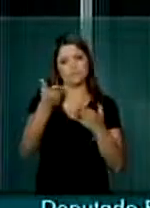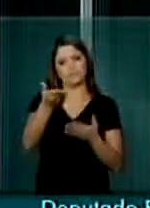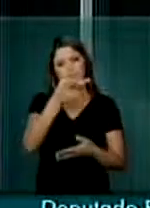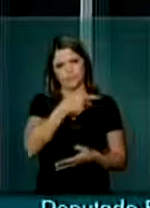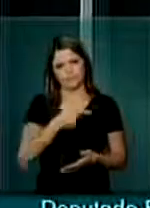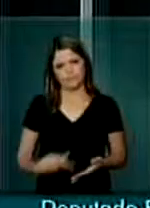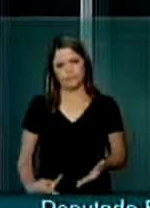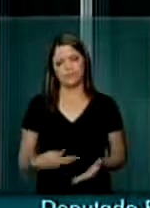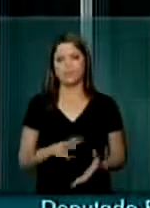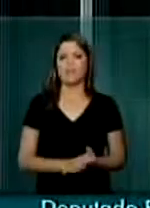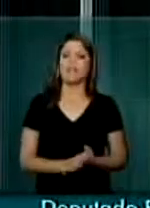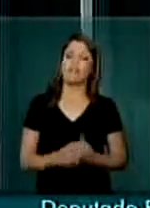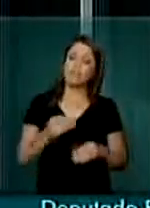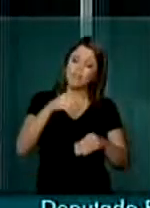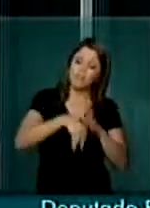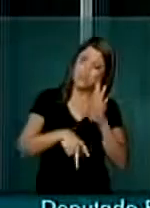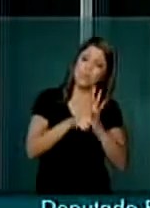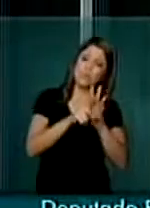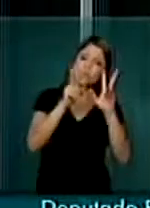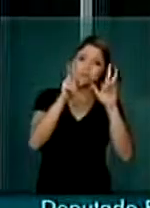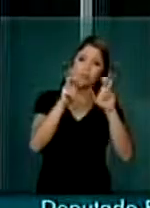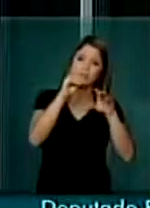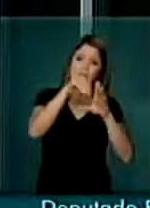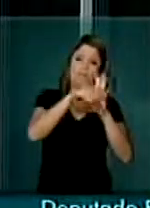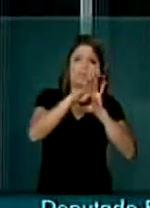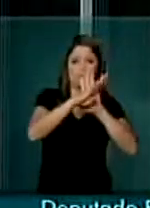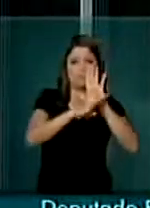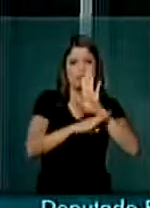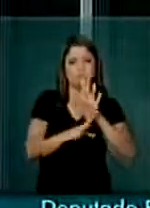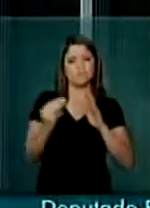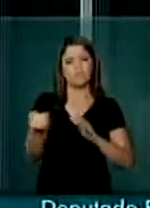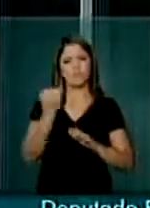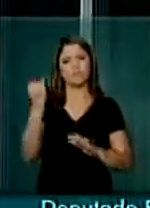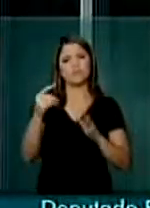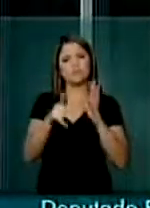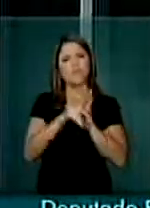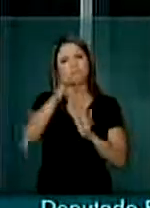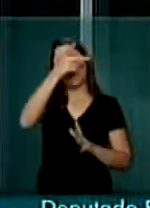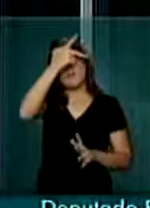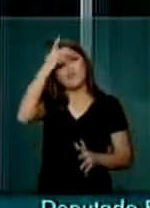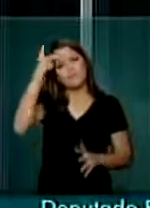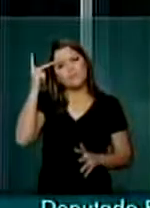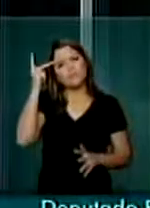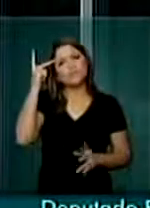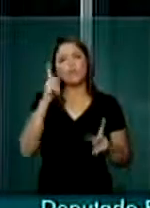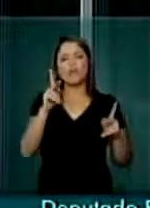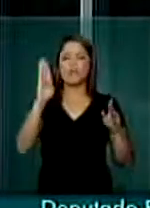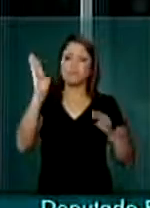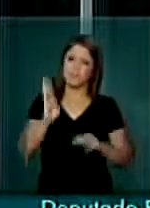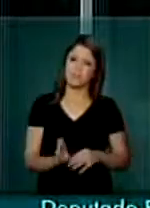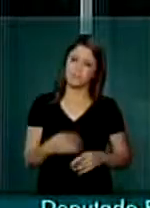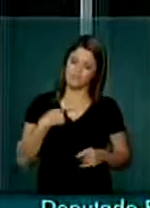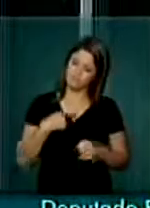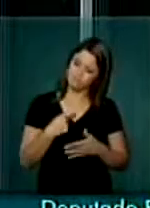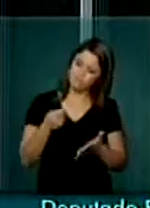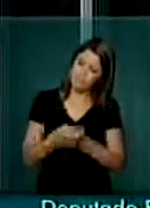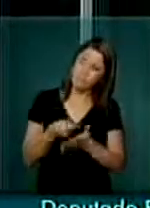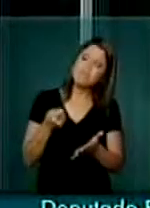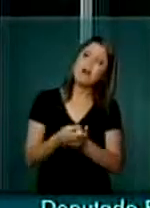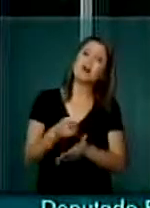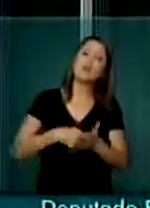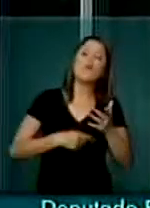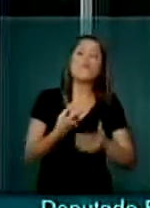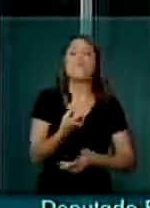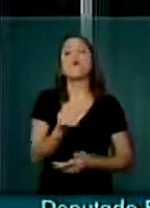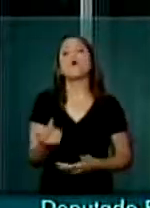excelência a inclusão dessa matéria na pauta. É fundamental. O cidadão brasileiro, o contribuinte, tem o direito de saber quanto paga de